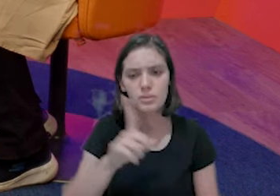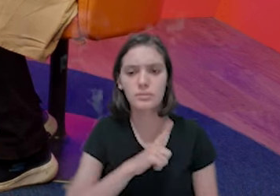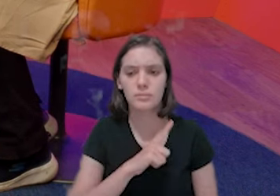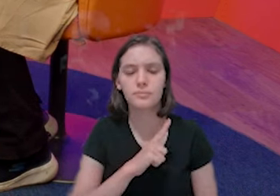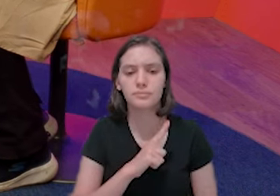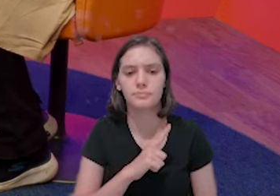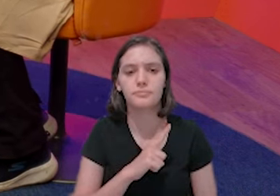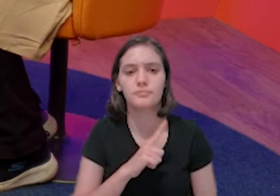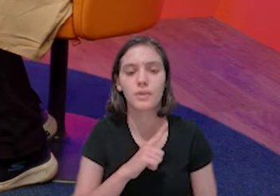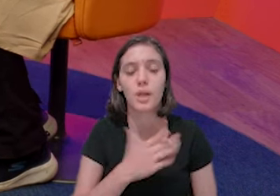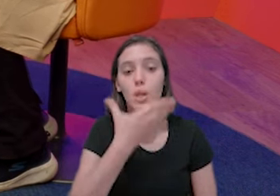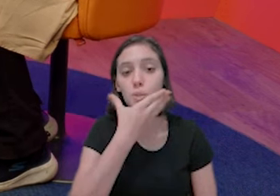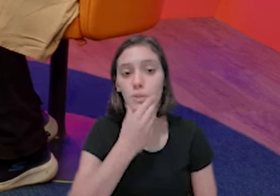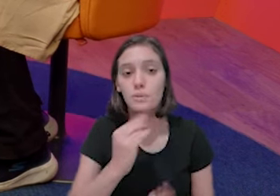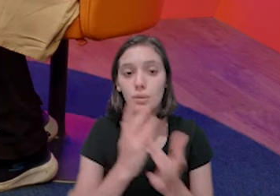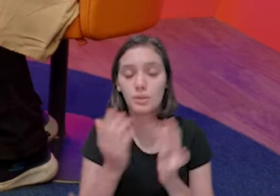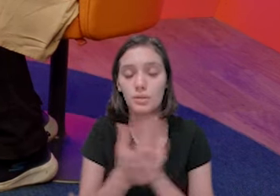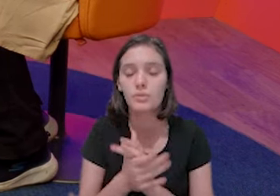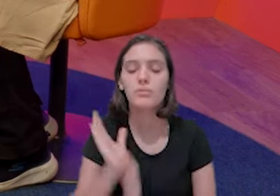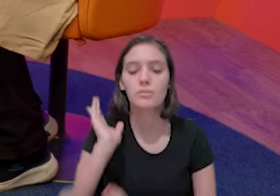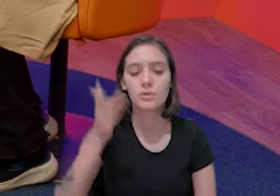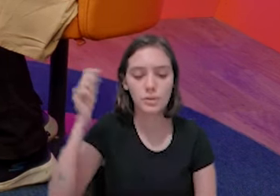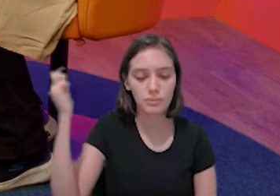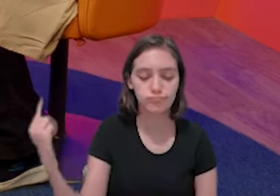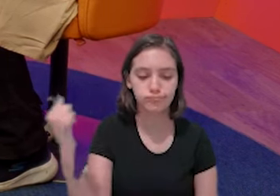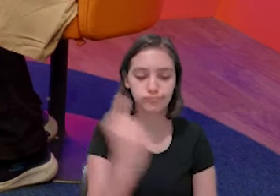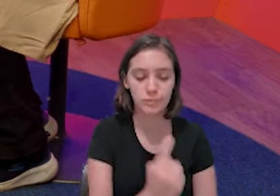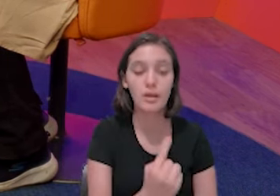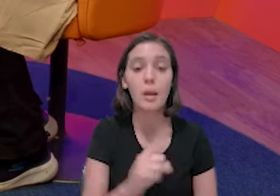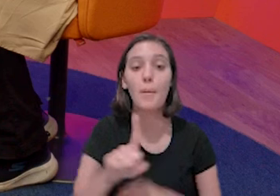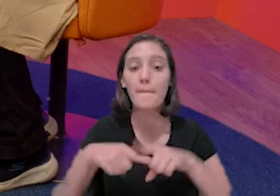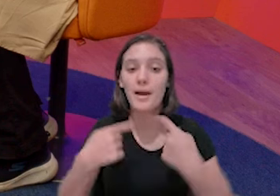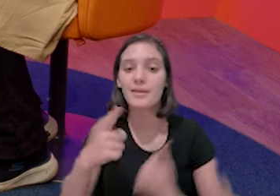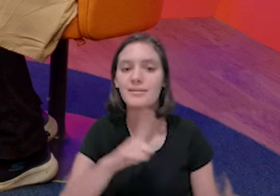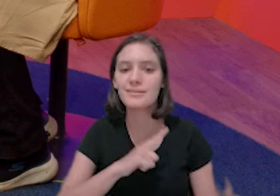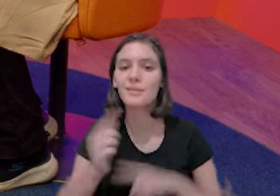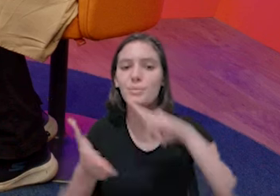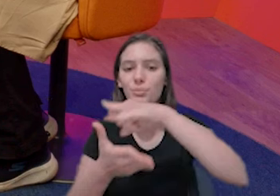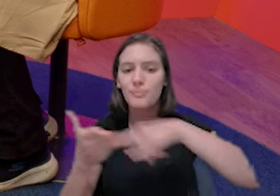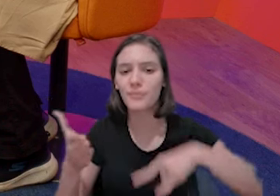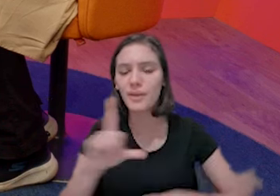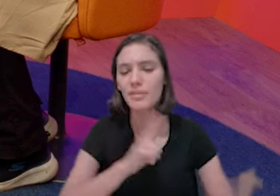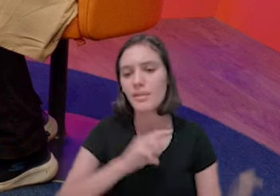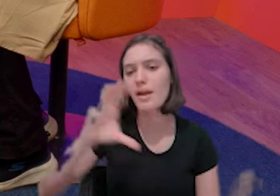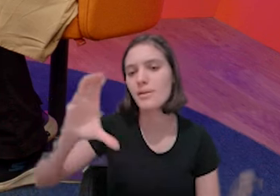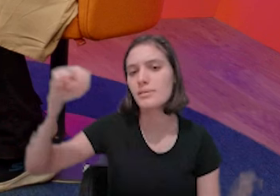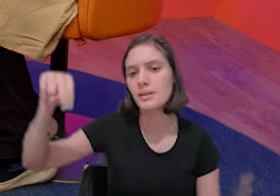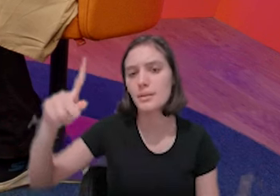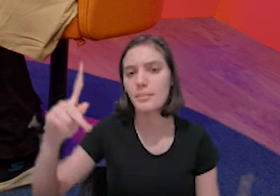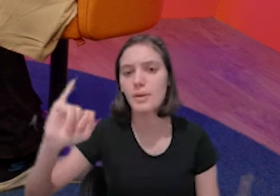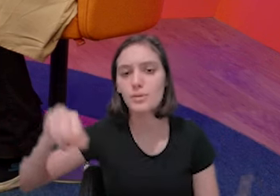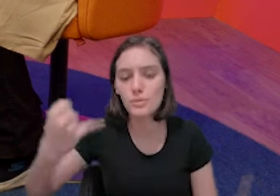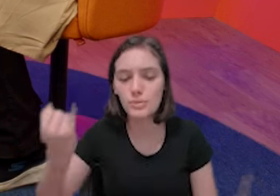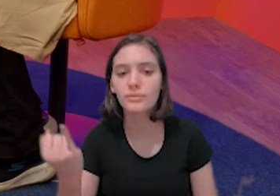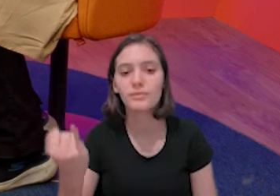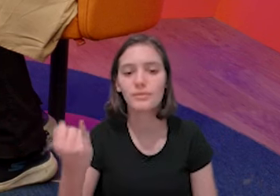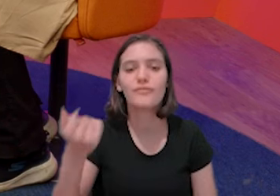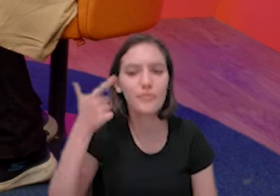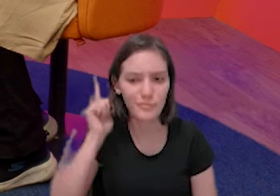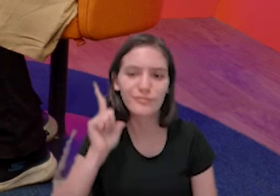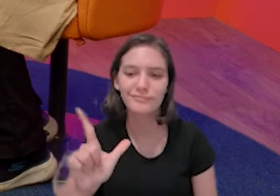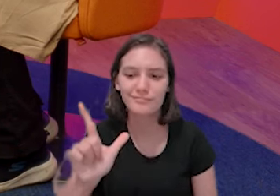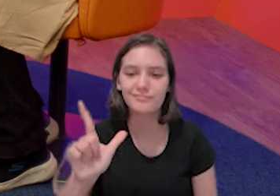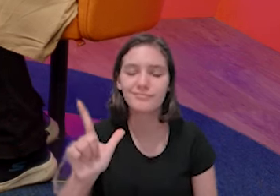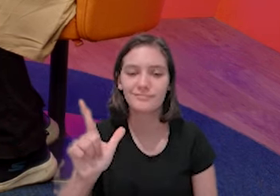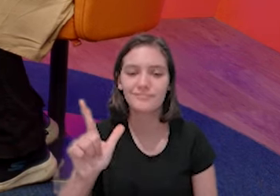Porque o negócio vocês já tinham. Sim. Seu marido já estava aqui, Sim, ele estava aqui. Mas ter um documento, ter o